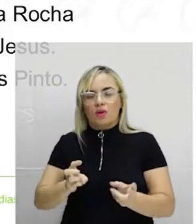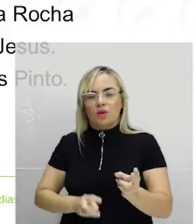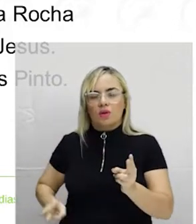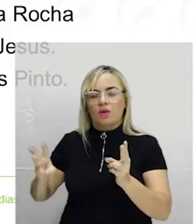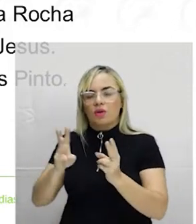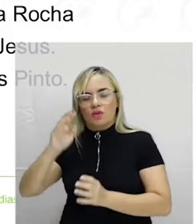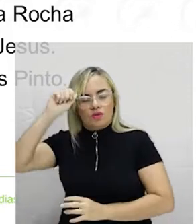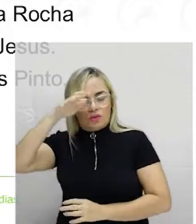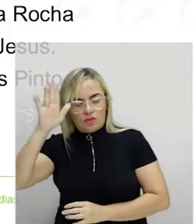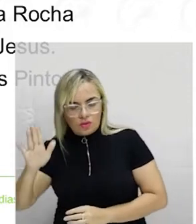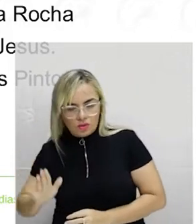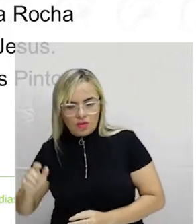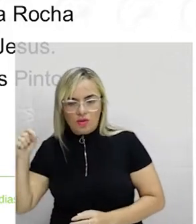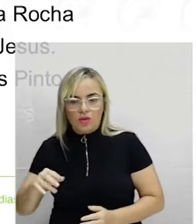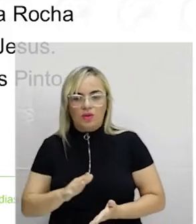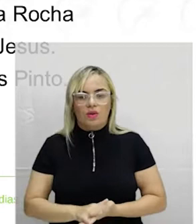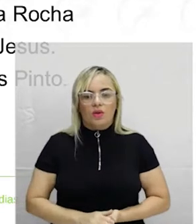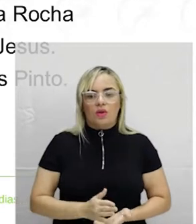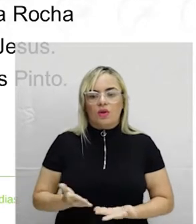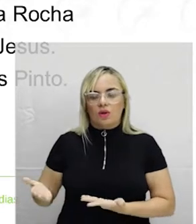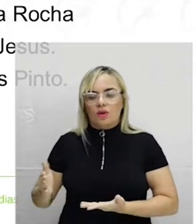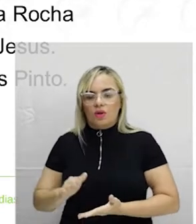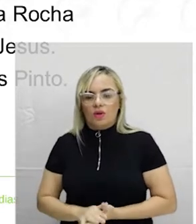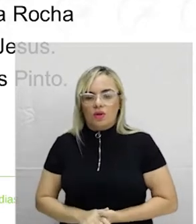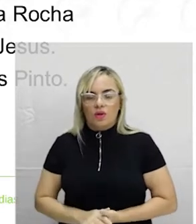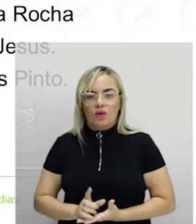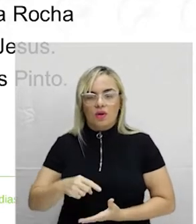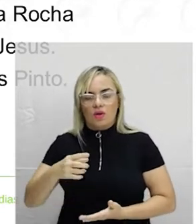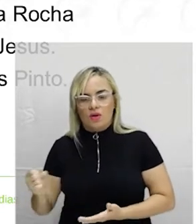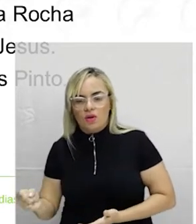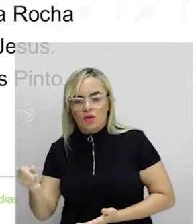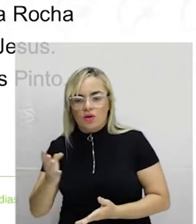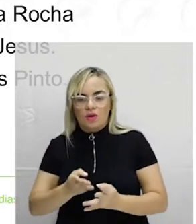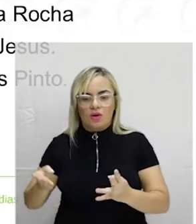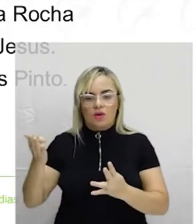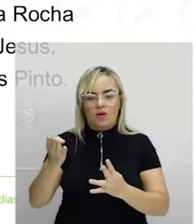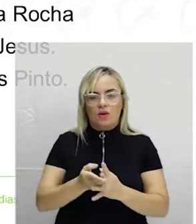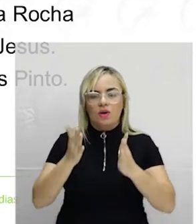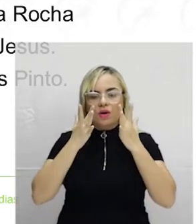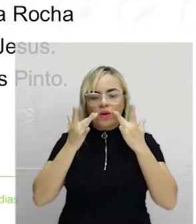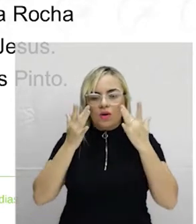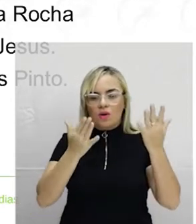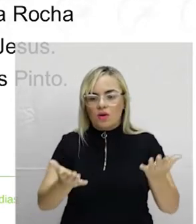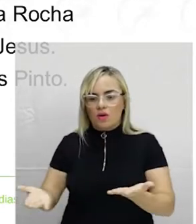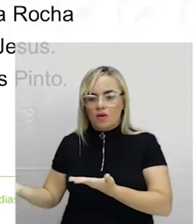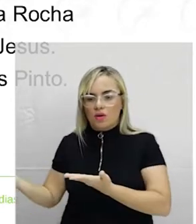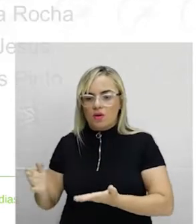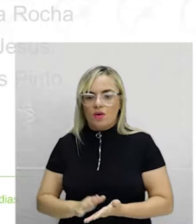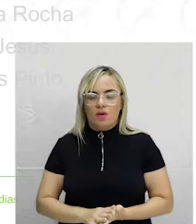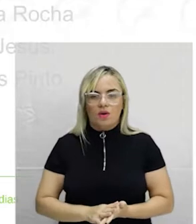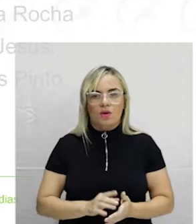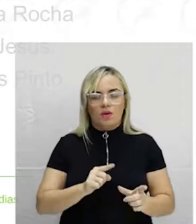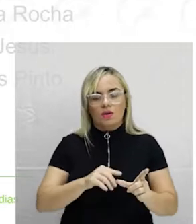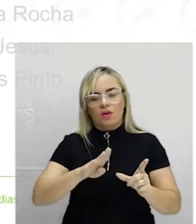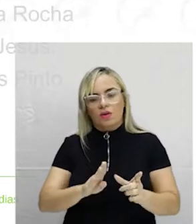mais preto. E aí falamos da segunda figura mais importante da arte barroca brasileira, que é Manuel da Costa Ataíde, também